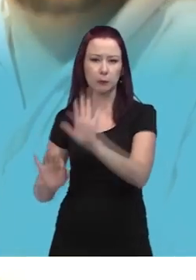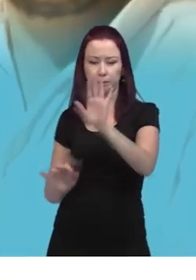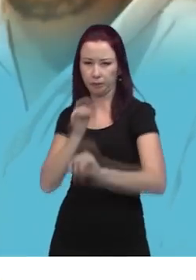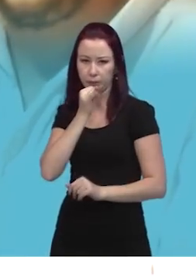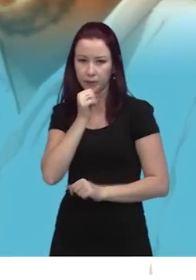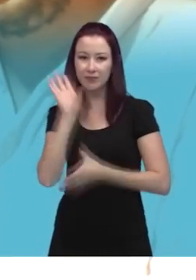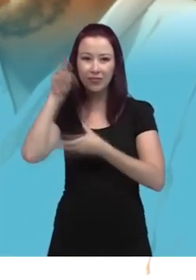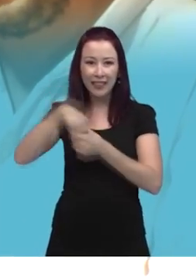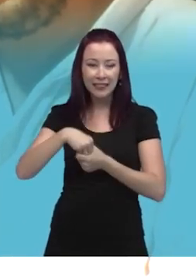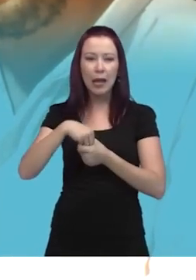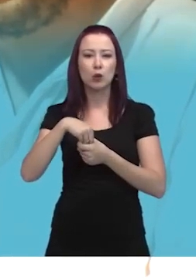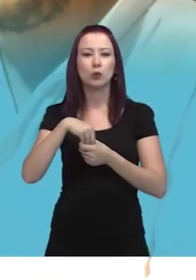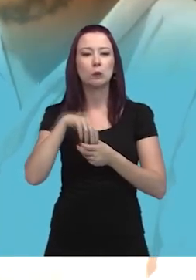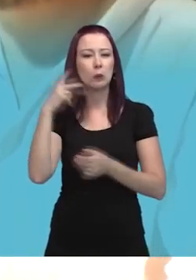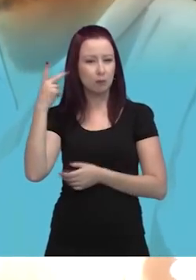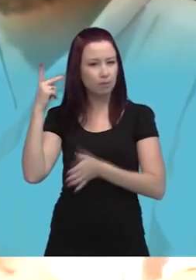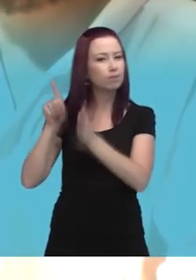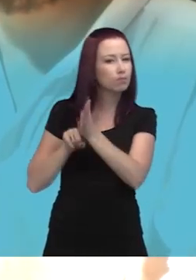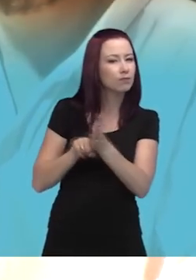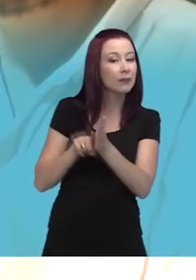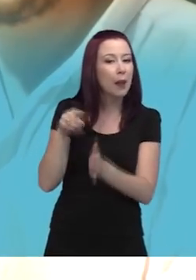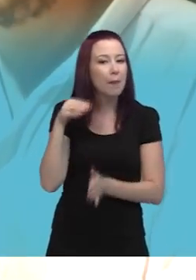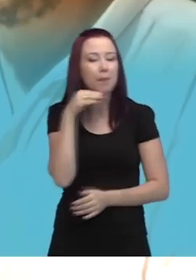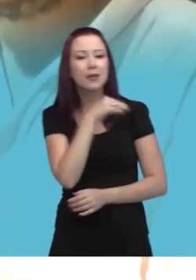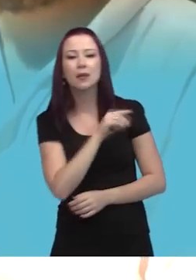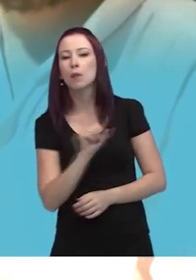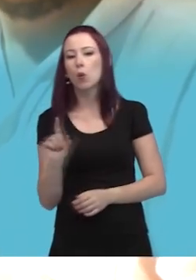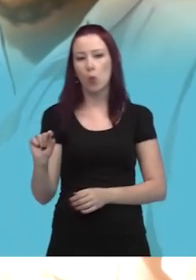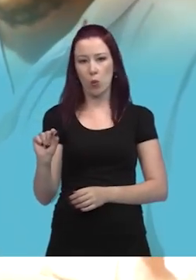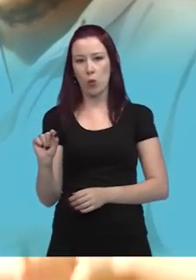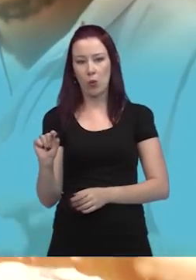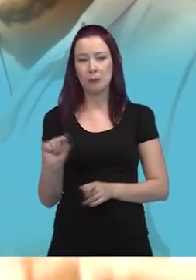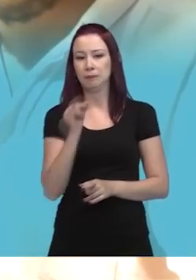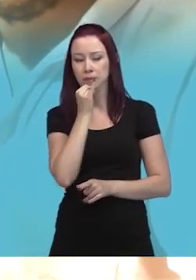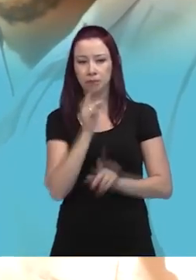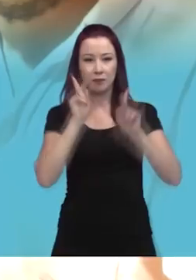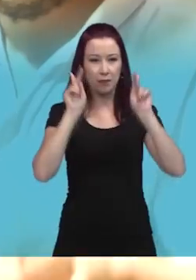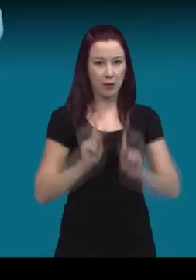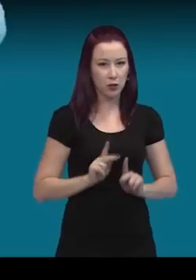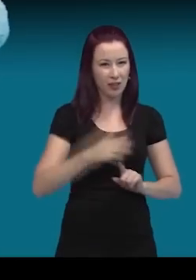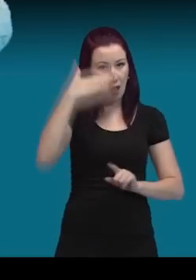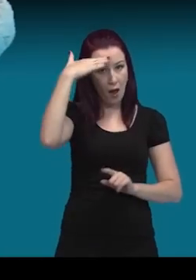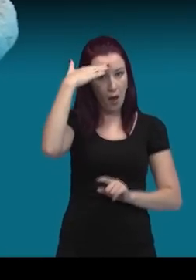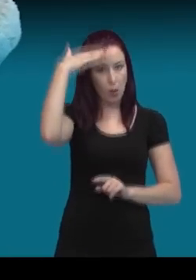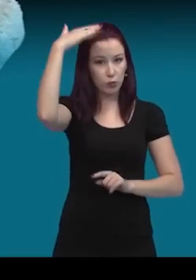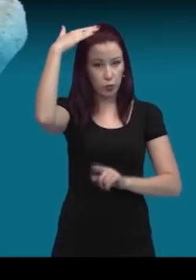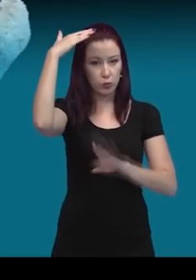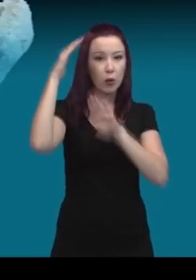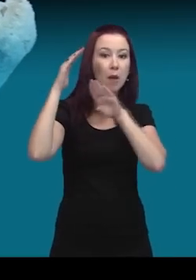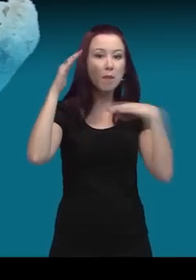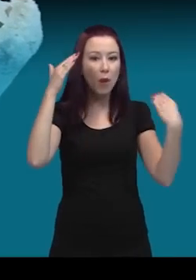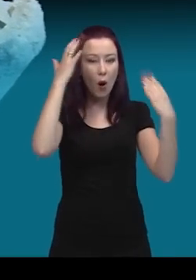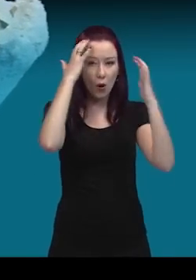regra muito clara que a gente tem aqui no sítio, um princípio lógico que eles seguiam muito claro, é que eles enterravam o crânio de um indivíduo adulto